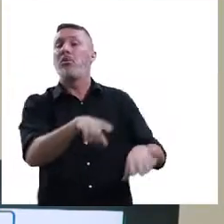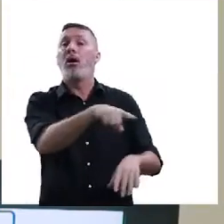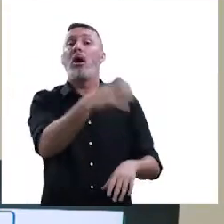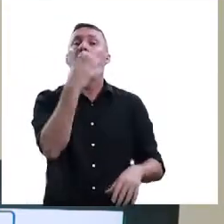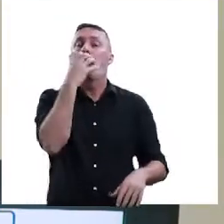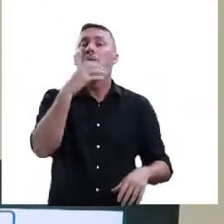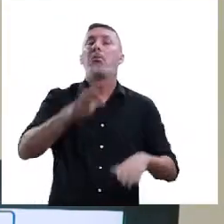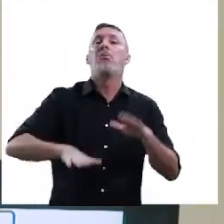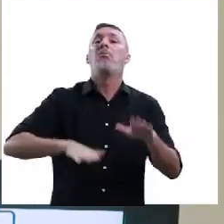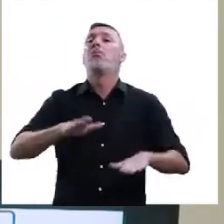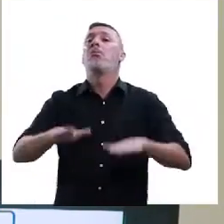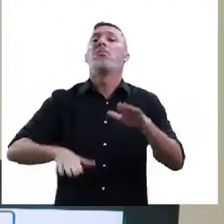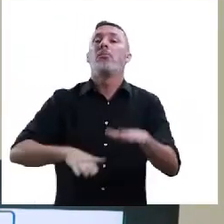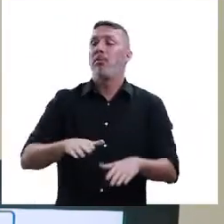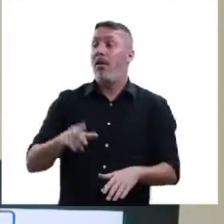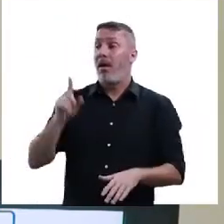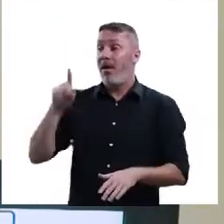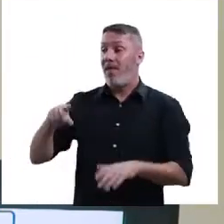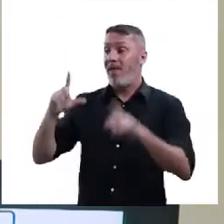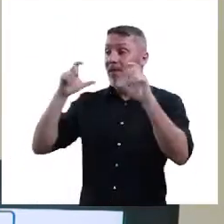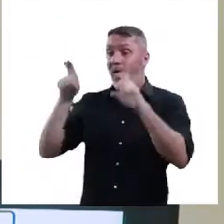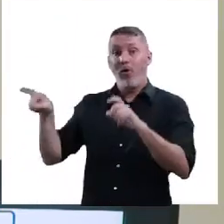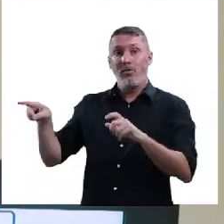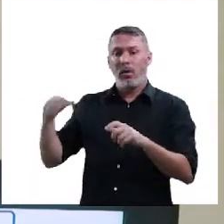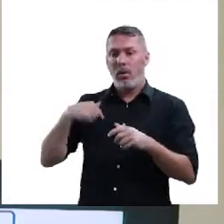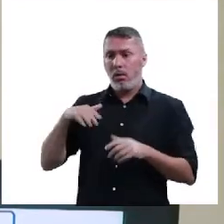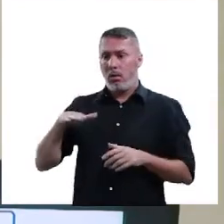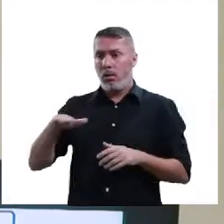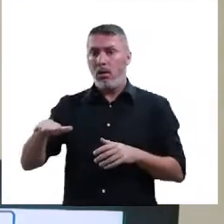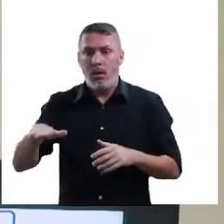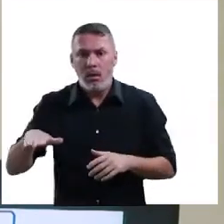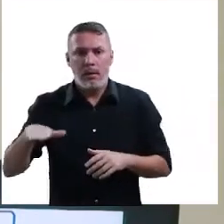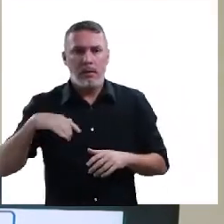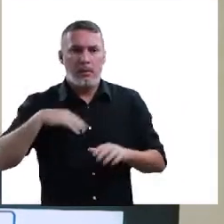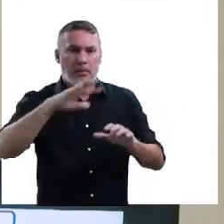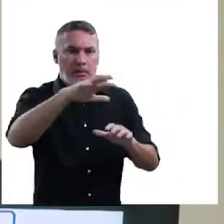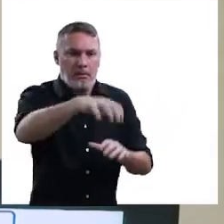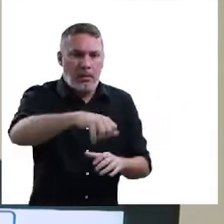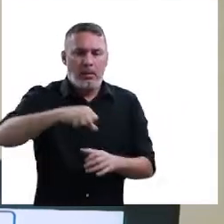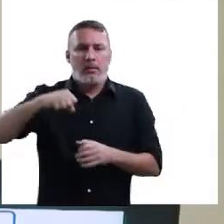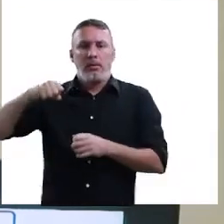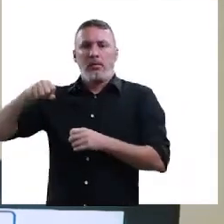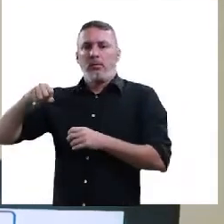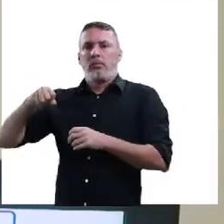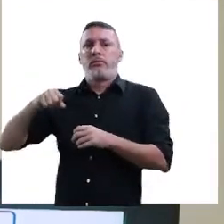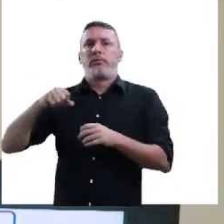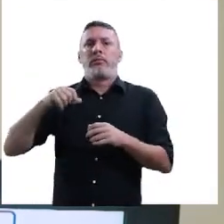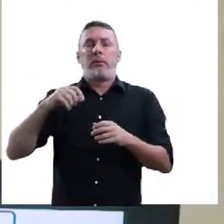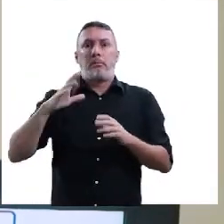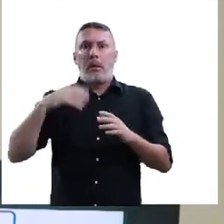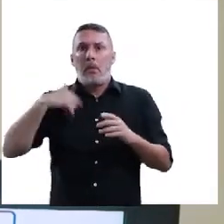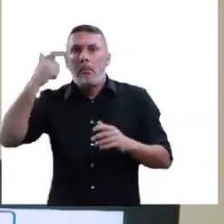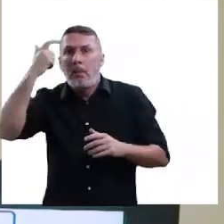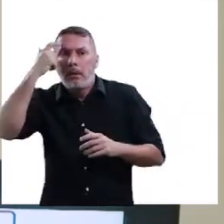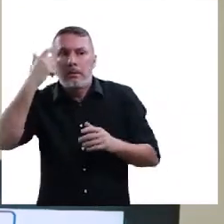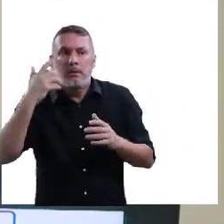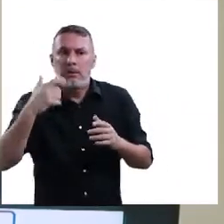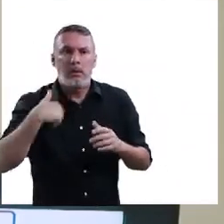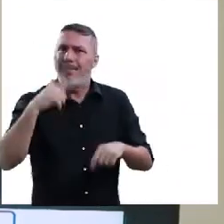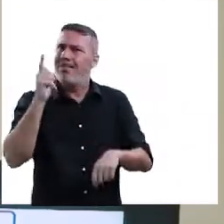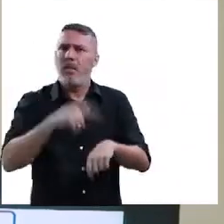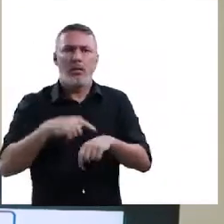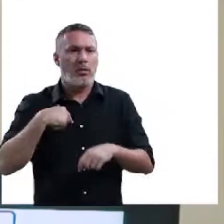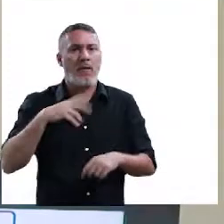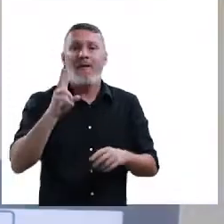sujeito, soltou essa cachorra ali na rua. Então, essa primeira foto foi o do momento que eu a resgatei. mas eu pensei em...